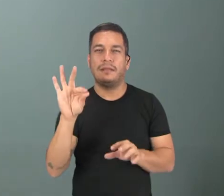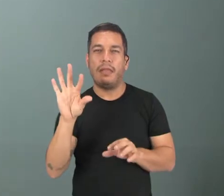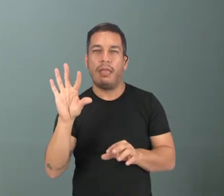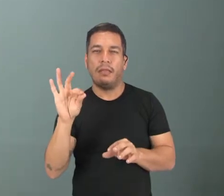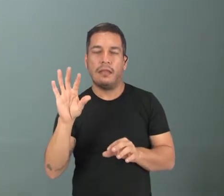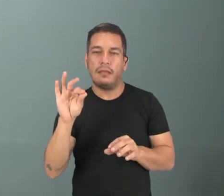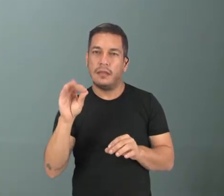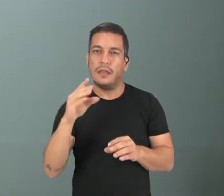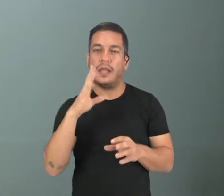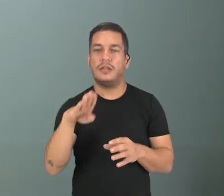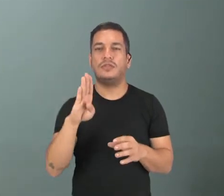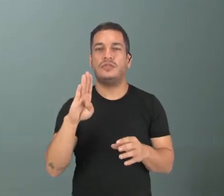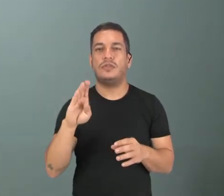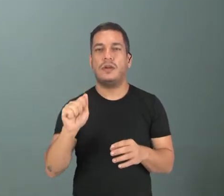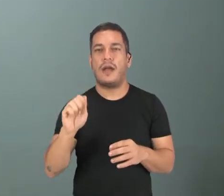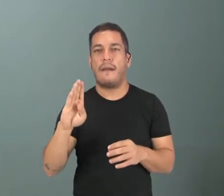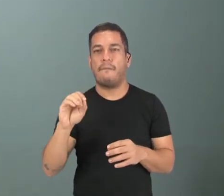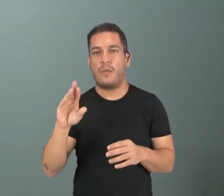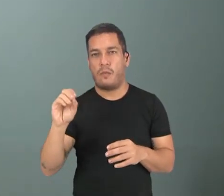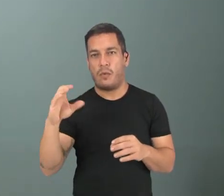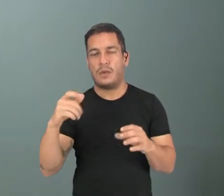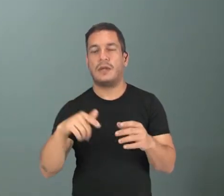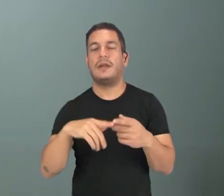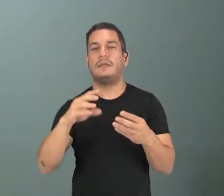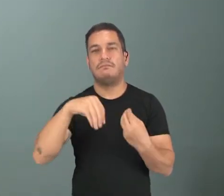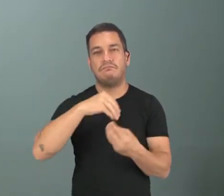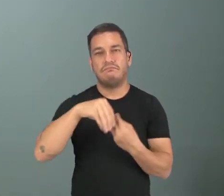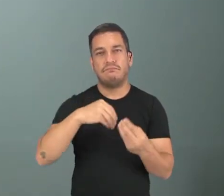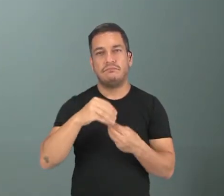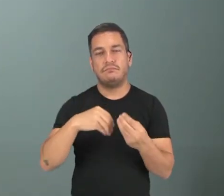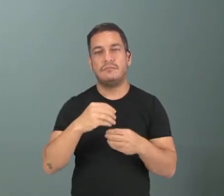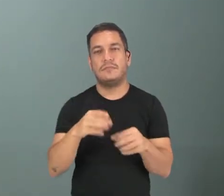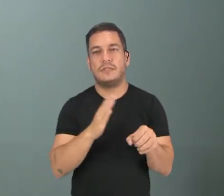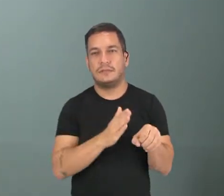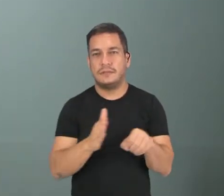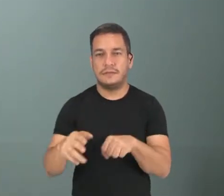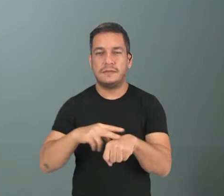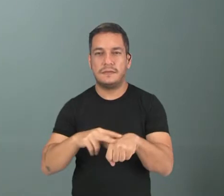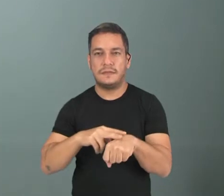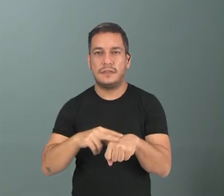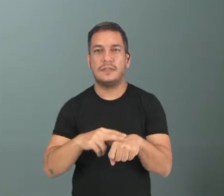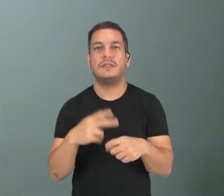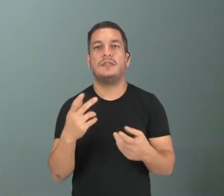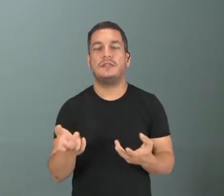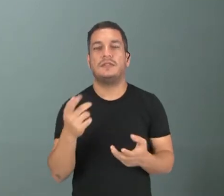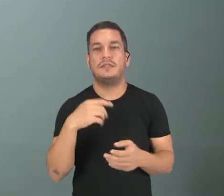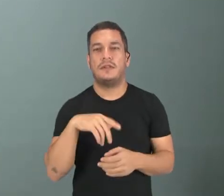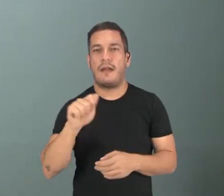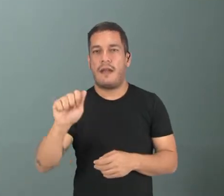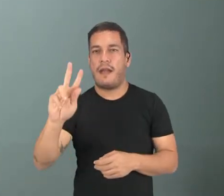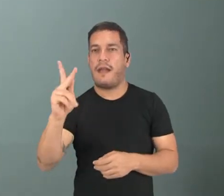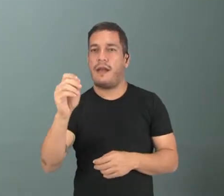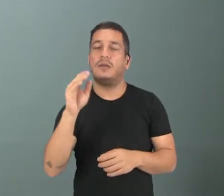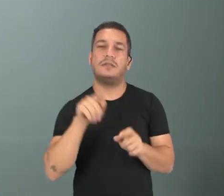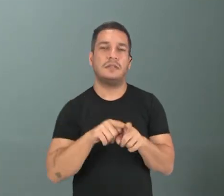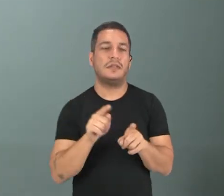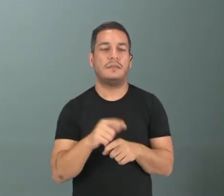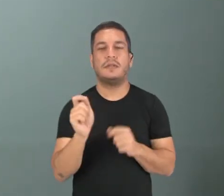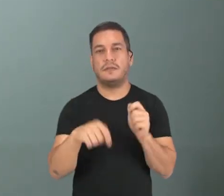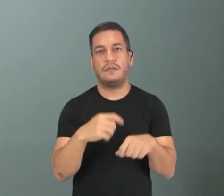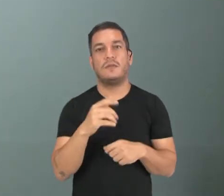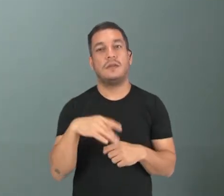com temperinho, com cheiro verde, com alho, e que também é muito saboroso e também é da influência